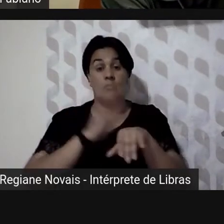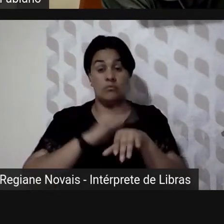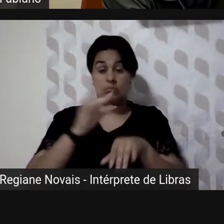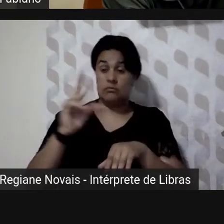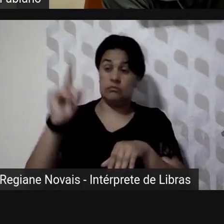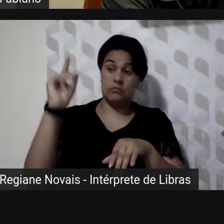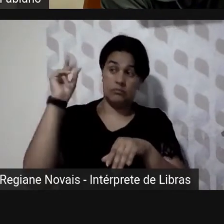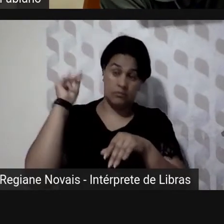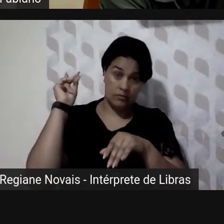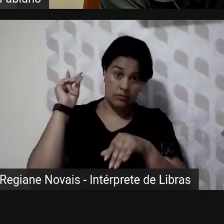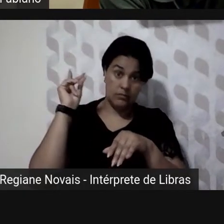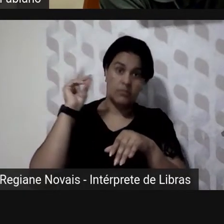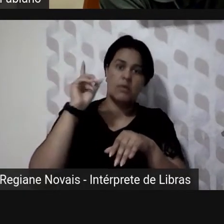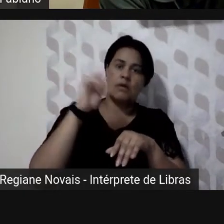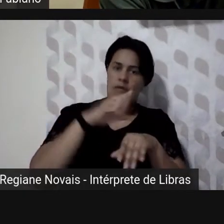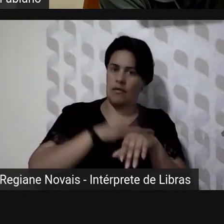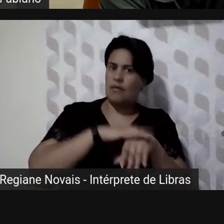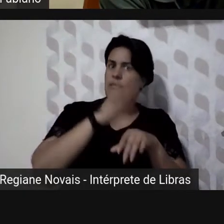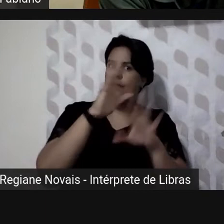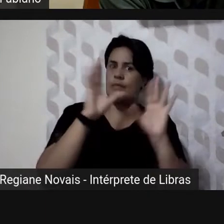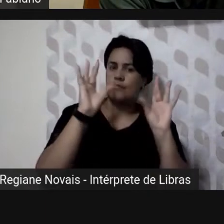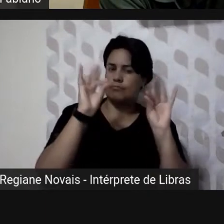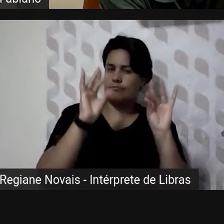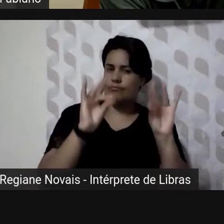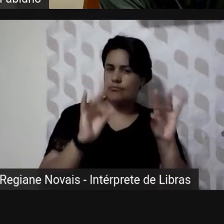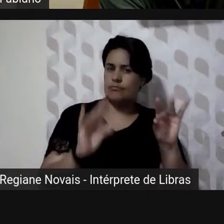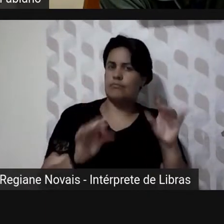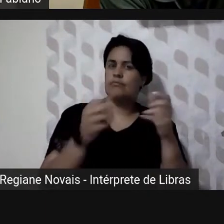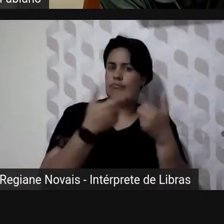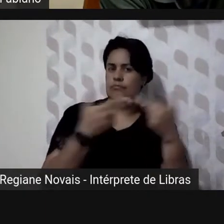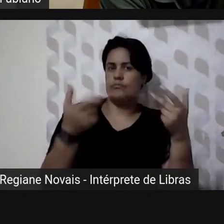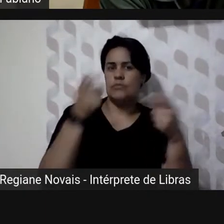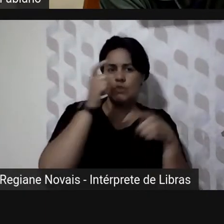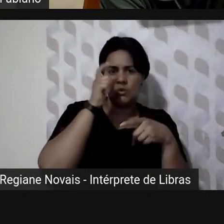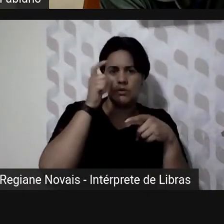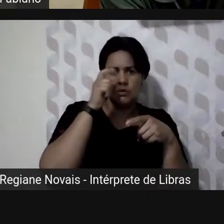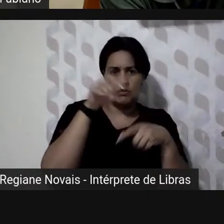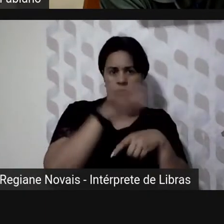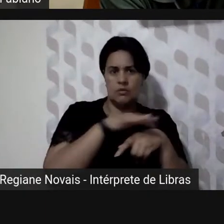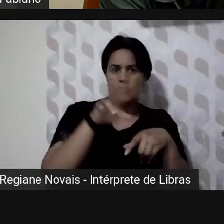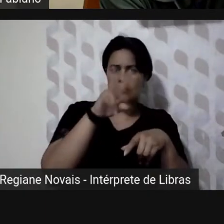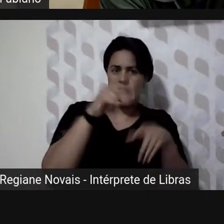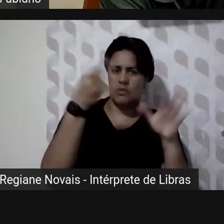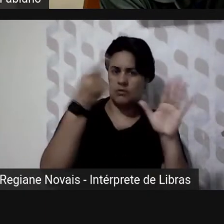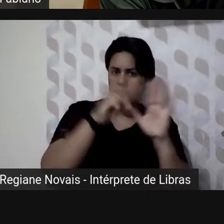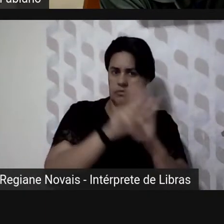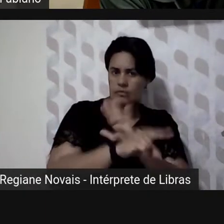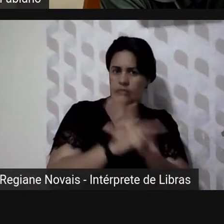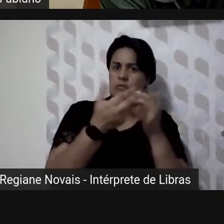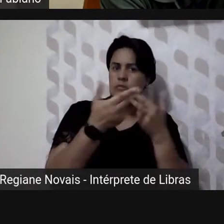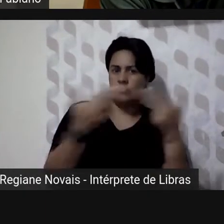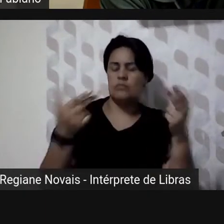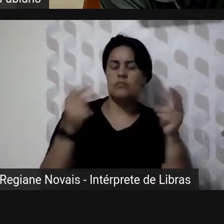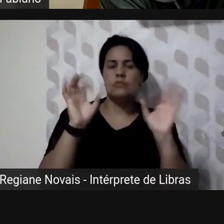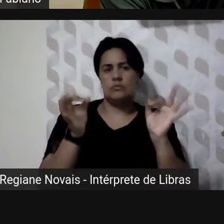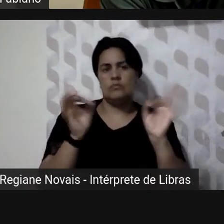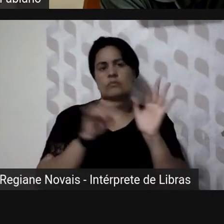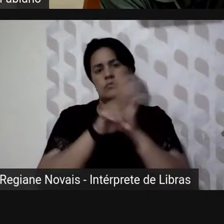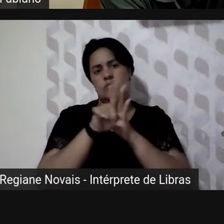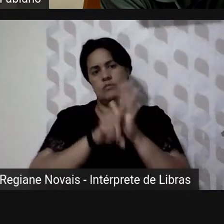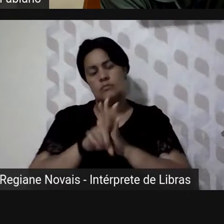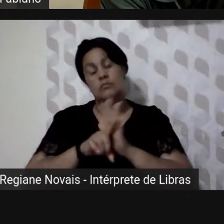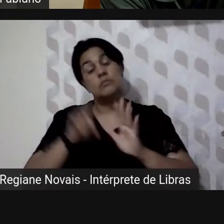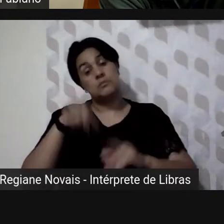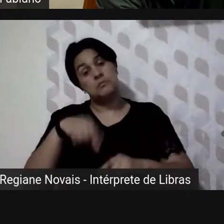especializado é o público interessado que vai se afunilando para pesquisadores e que seria muito